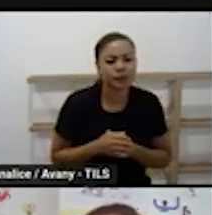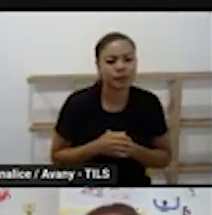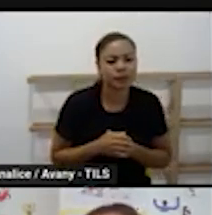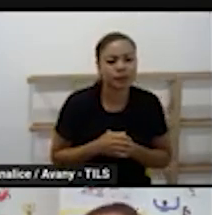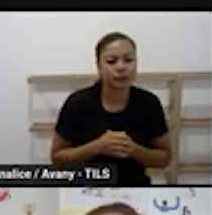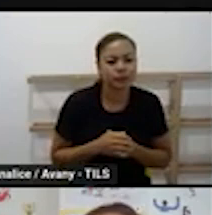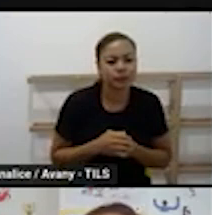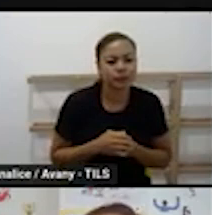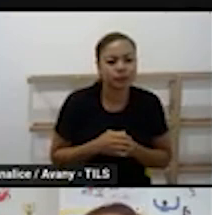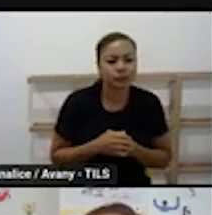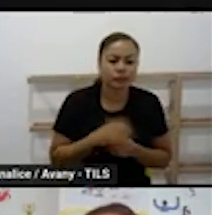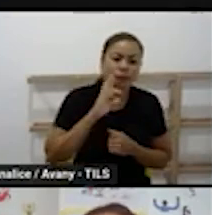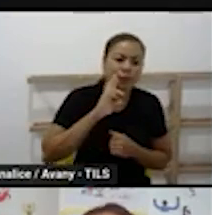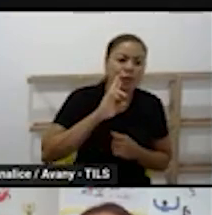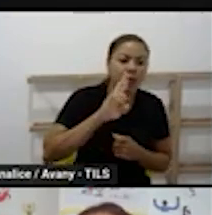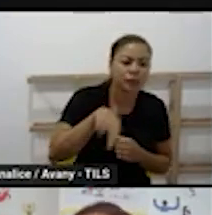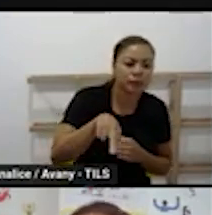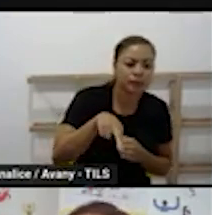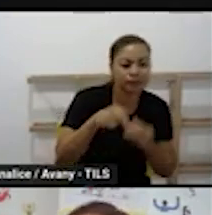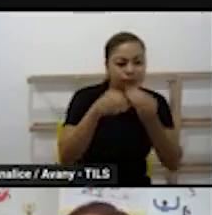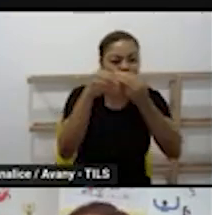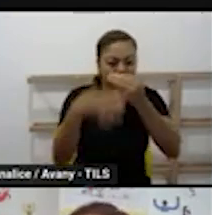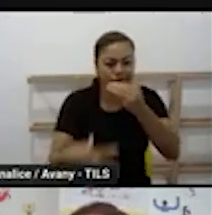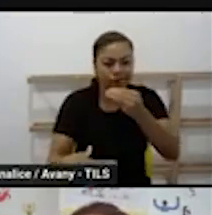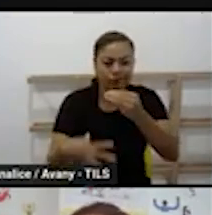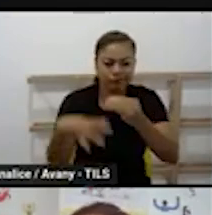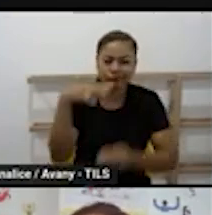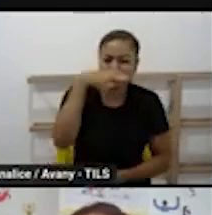Então, respondam aí no chat, rapidinho.